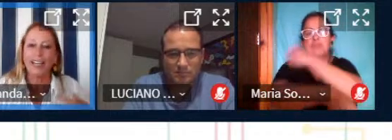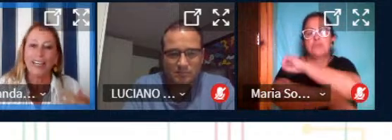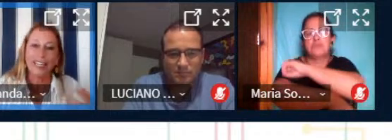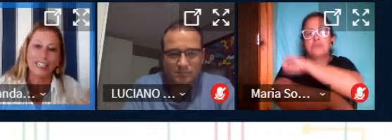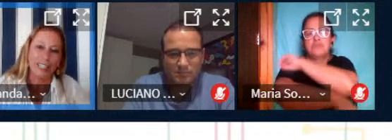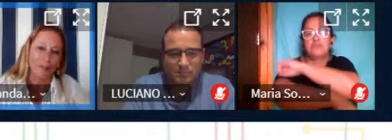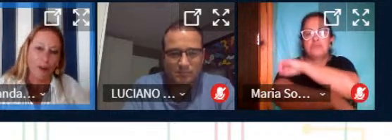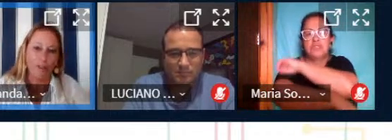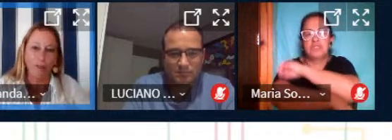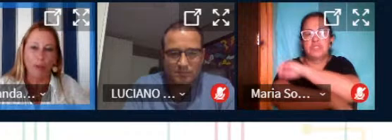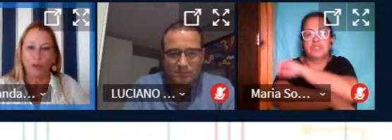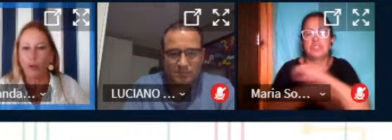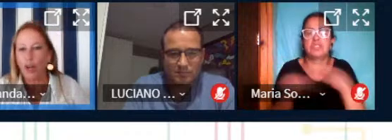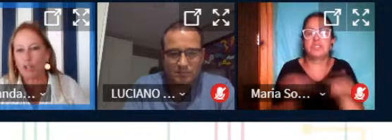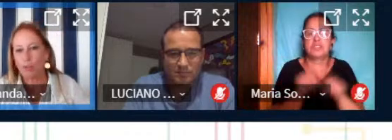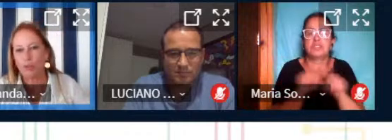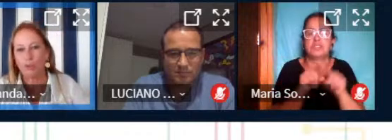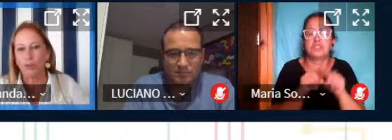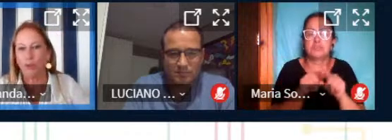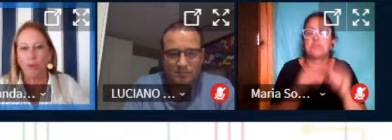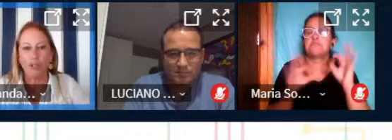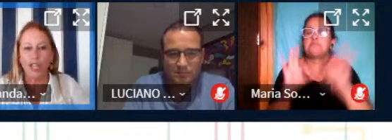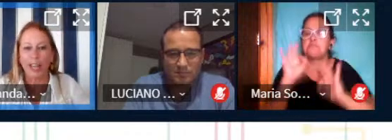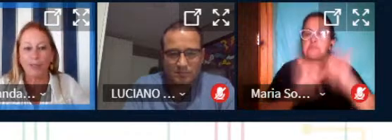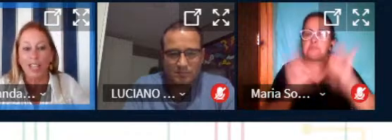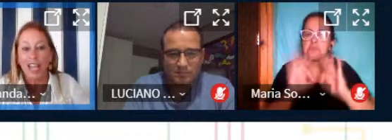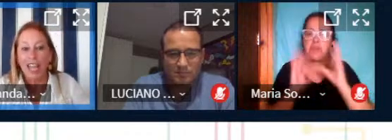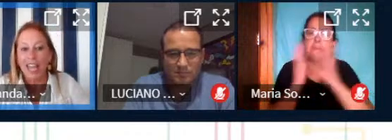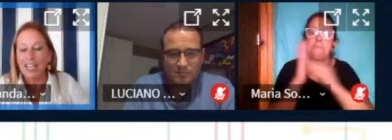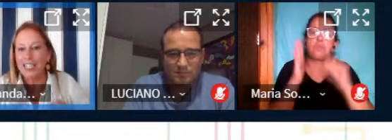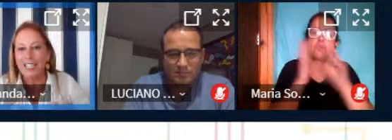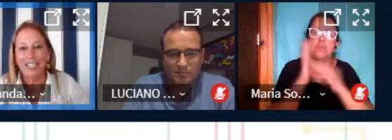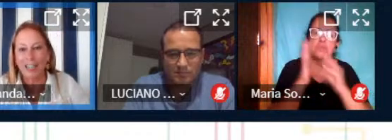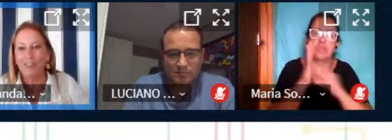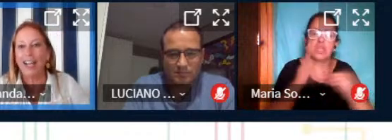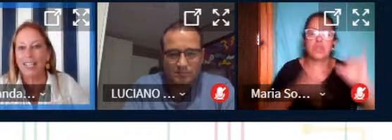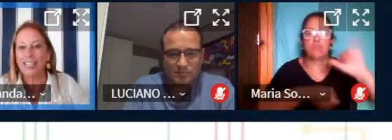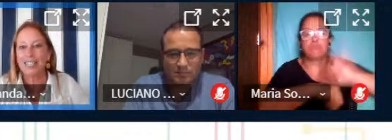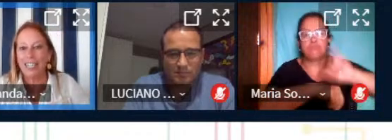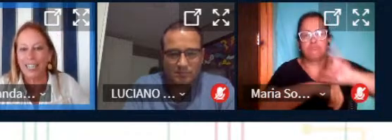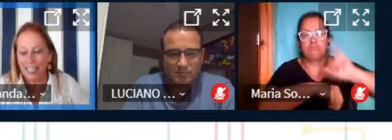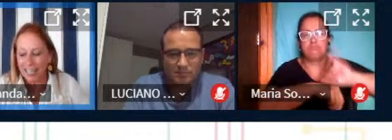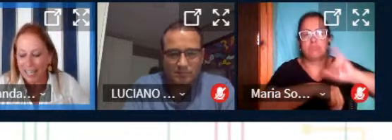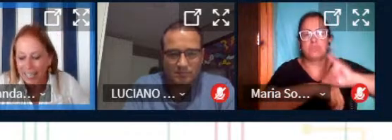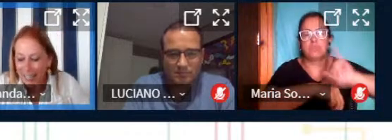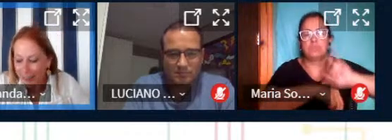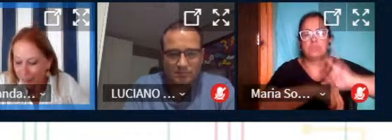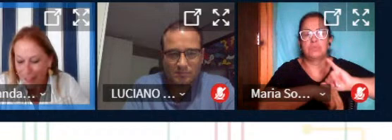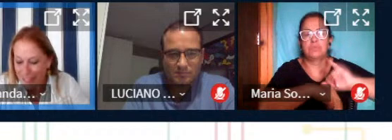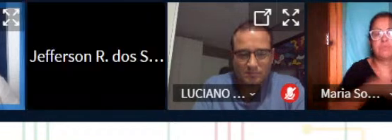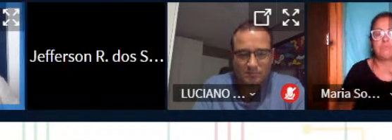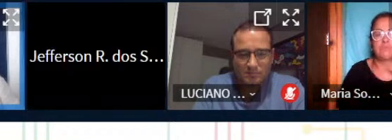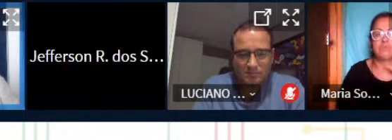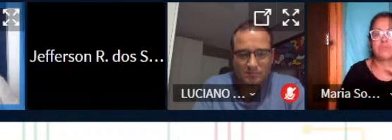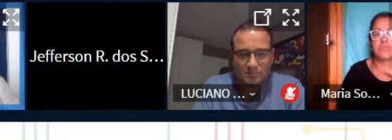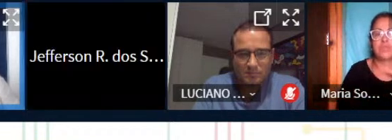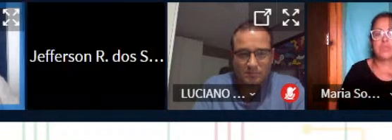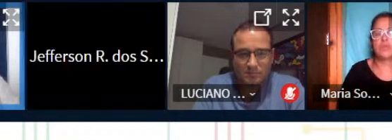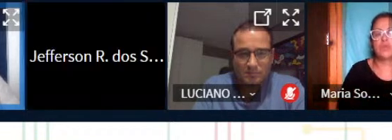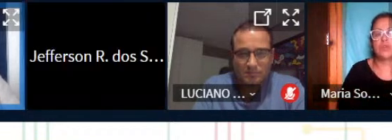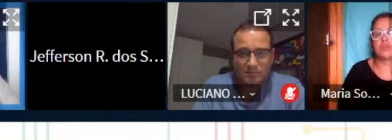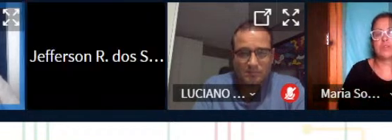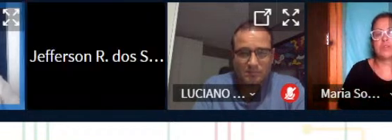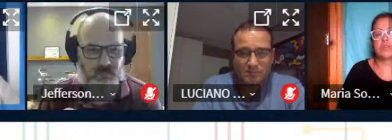teórica que desenvolvem protótipos ou objetos eles estão ali sim fazendo